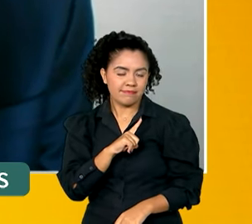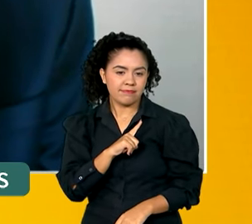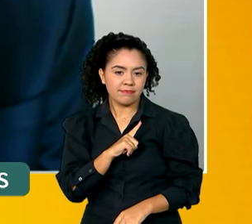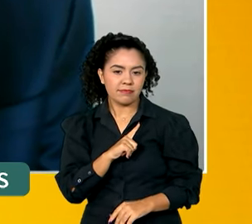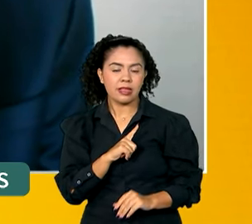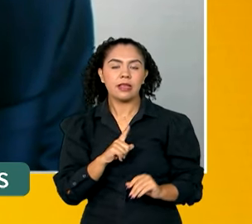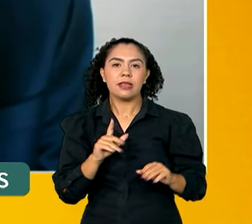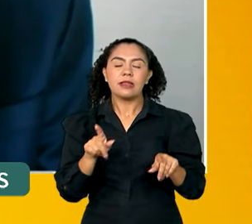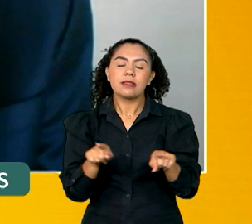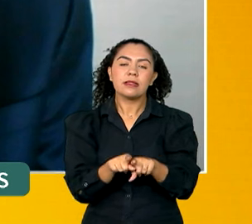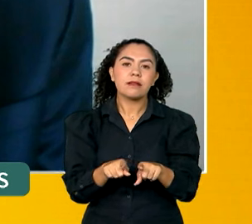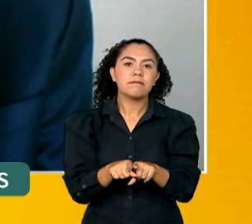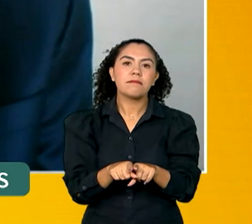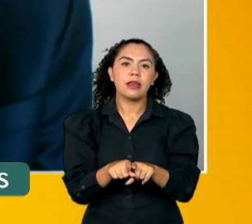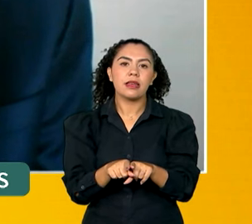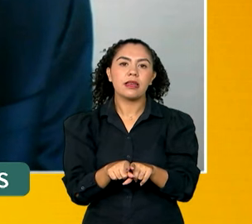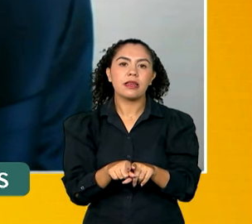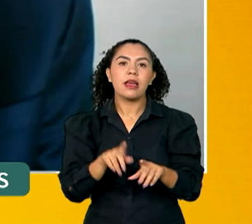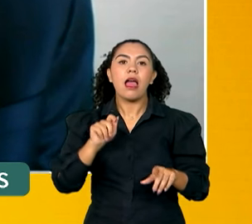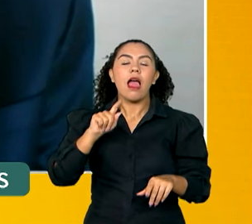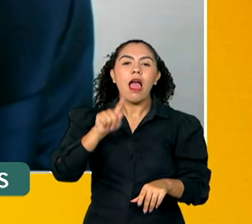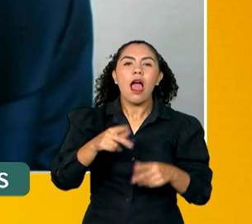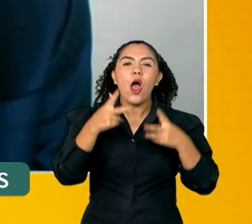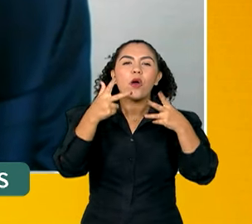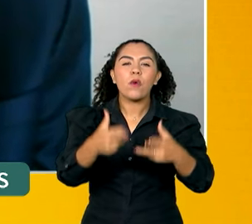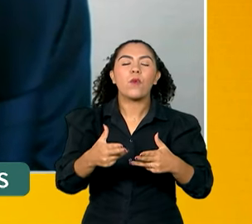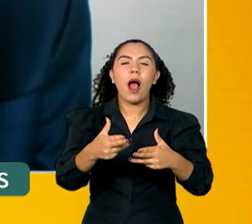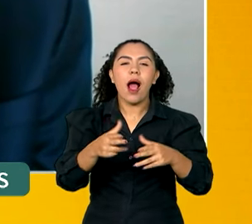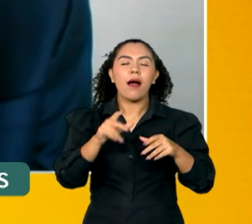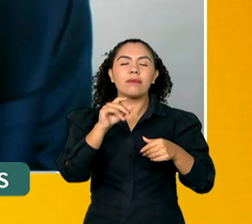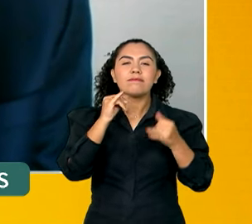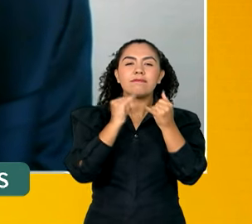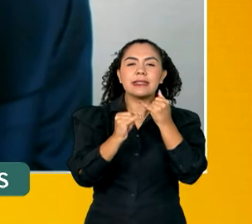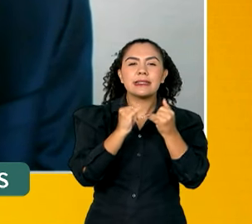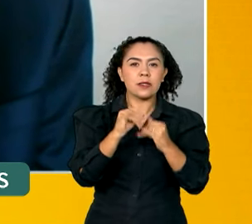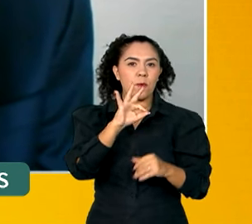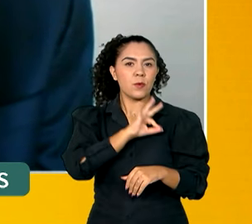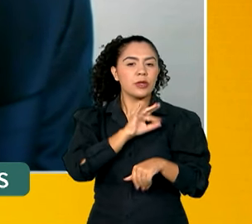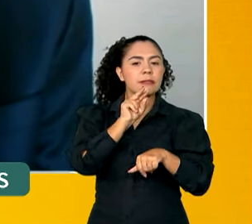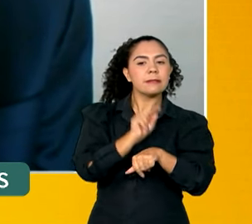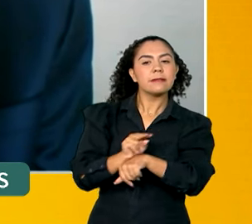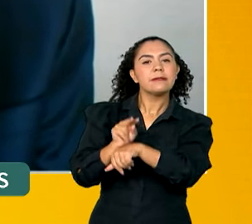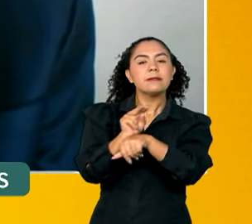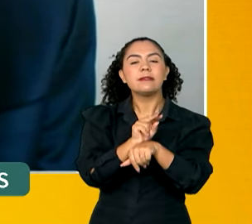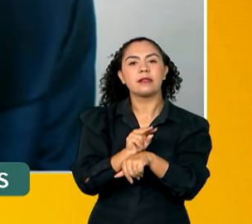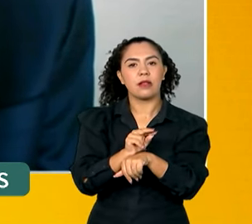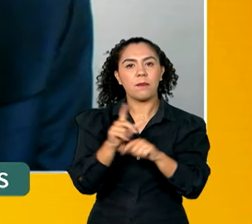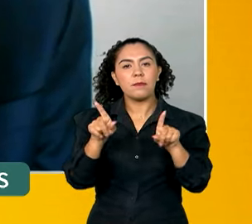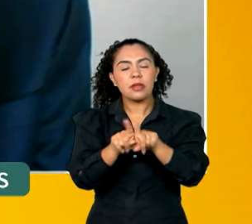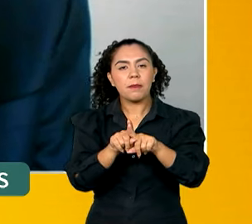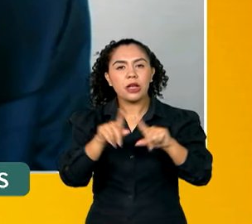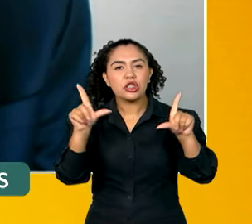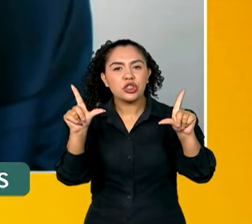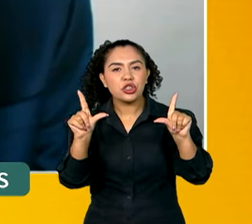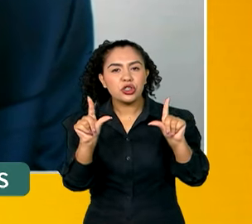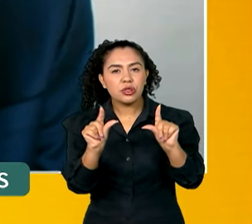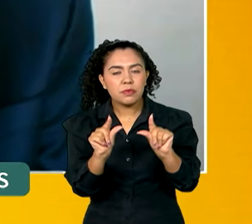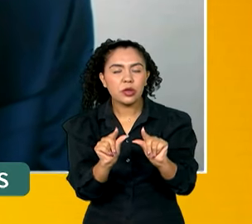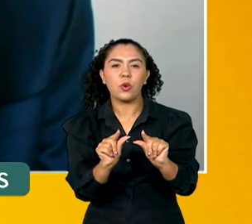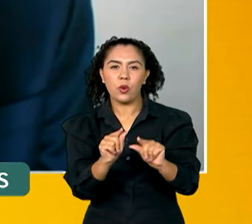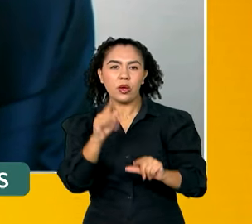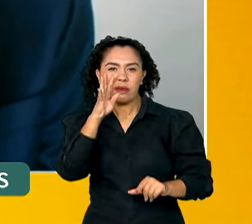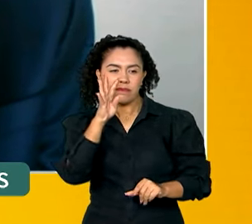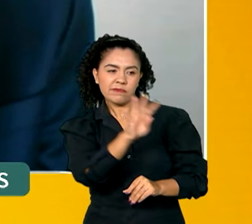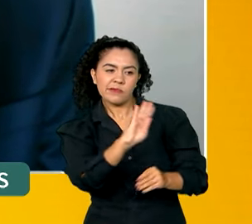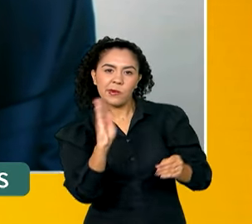Na verdade, é uma política pública efetiva que beneficia os consumidores. Reduz a judicialização